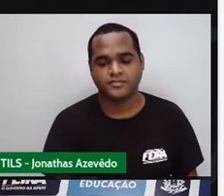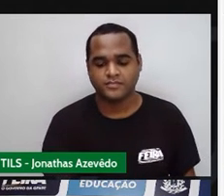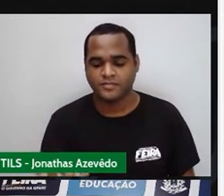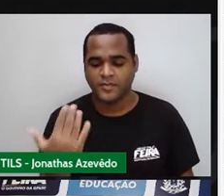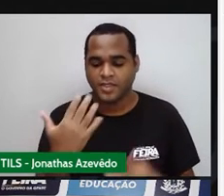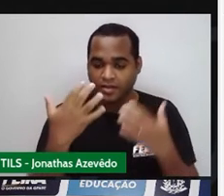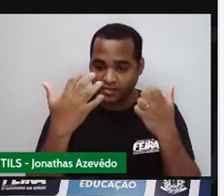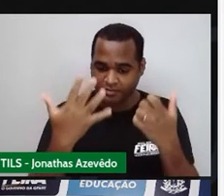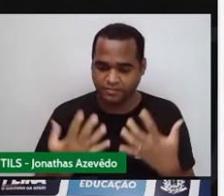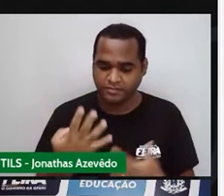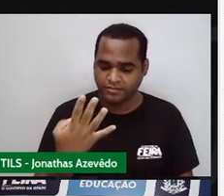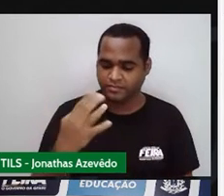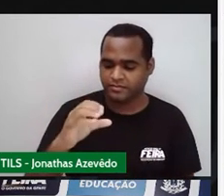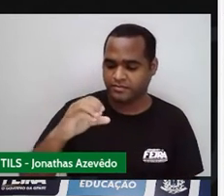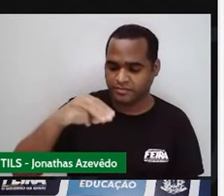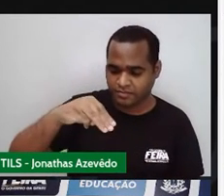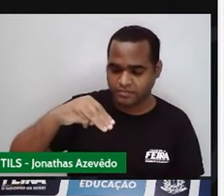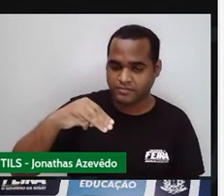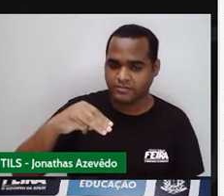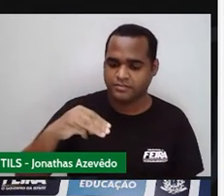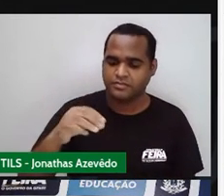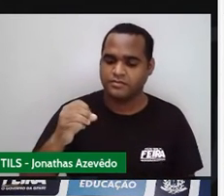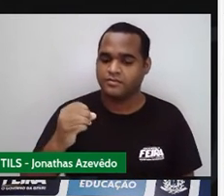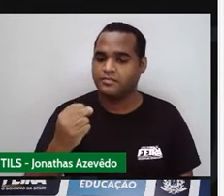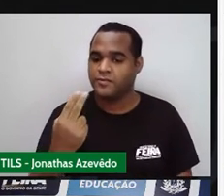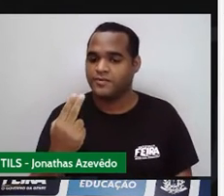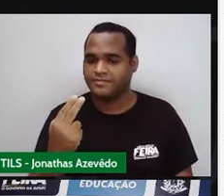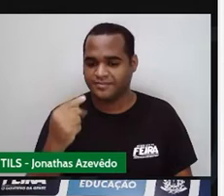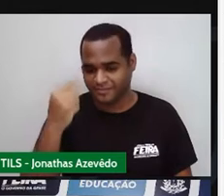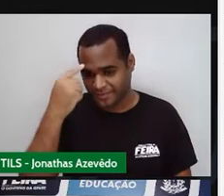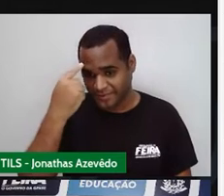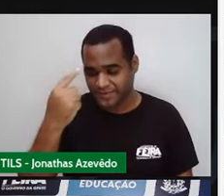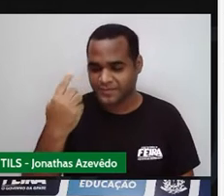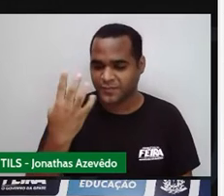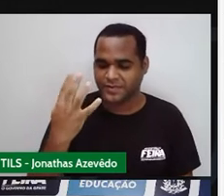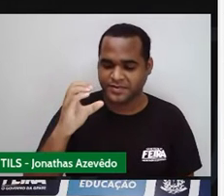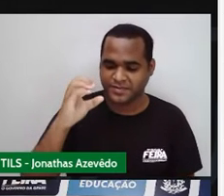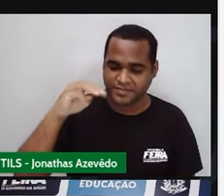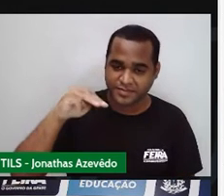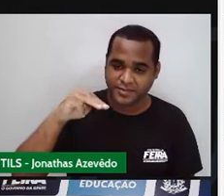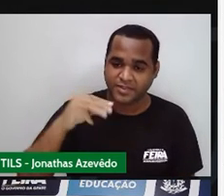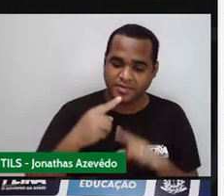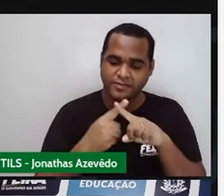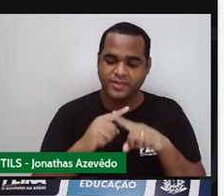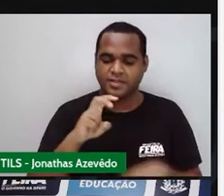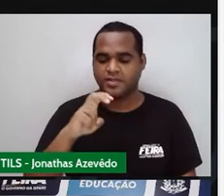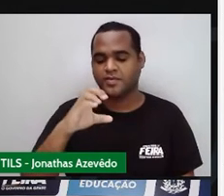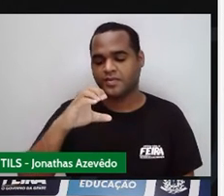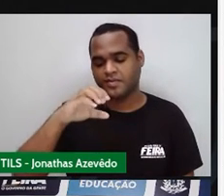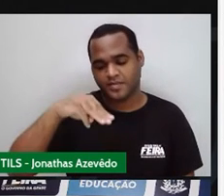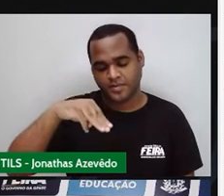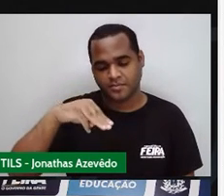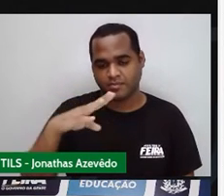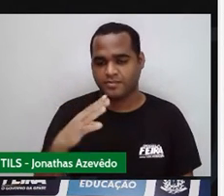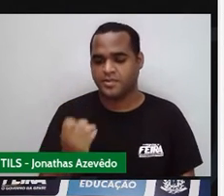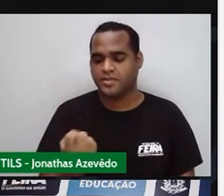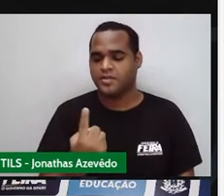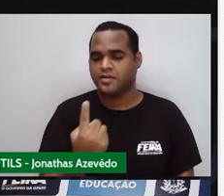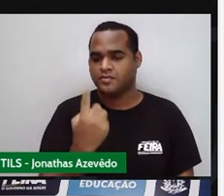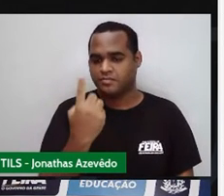4 centímetros, 4 centímetros, vezes os 5 centímetros de altura.